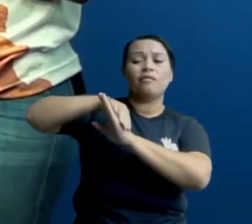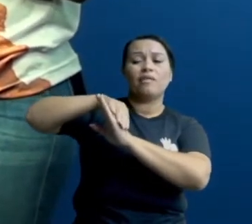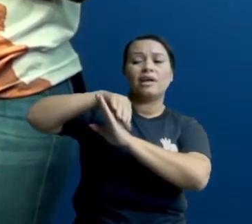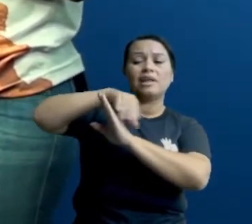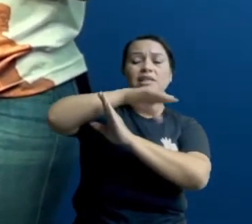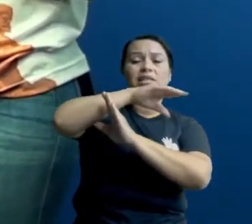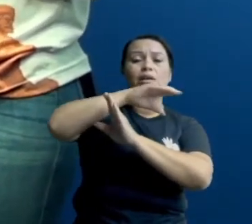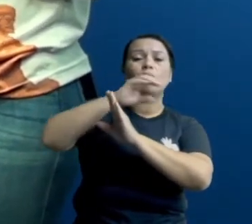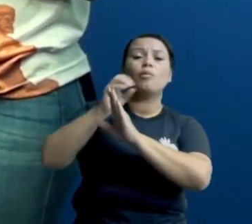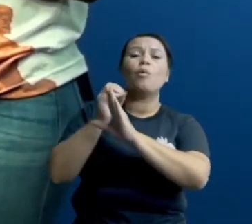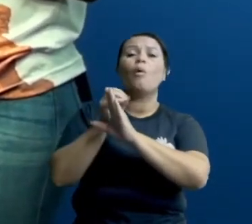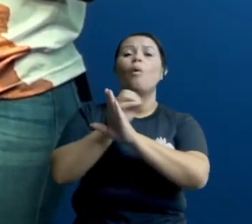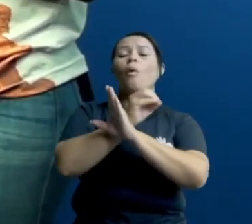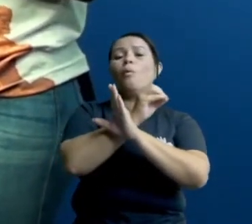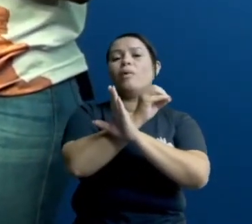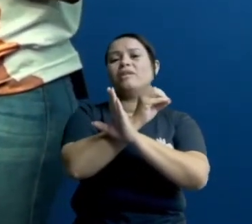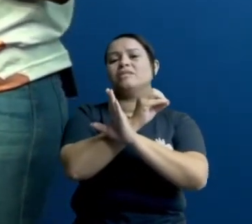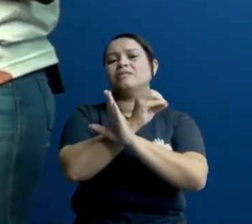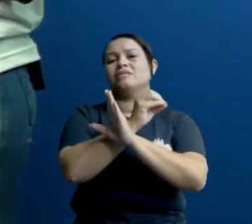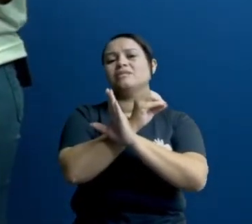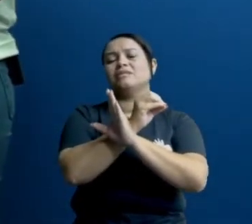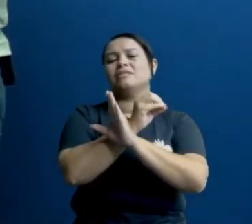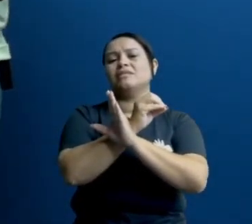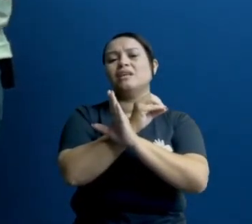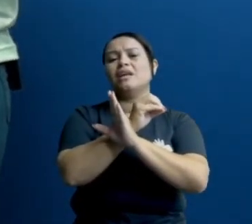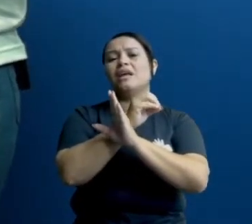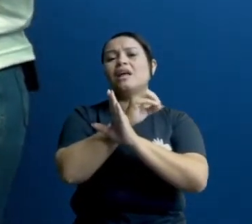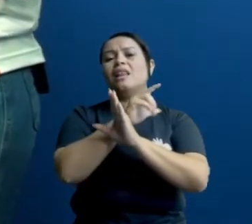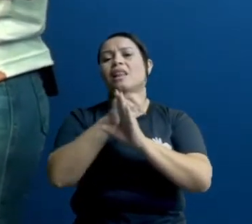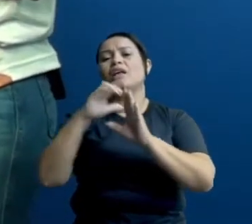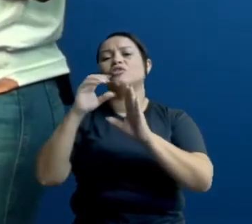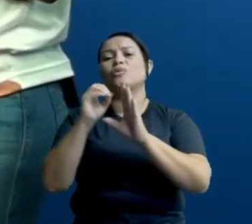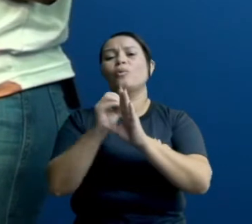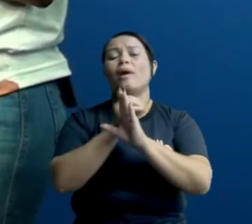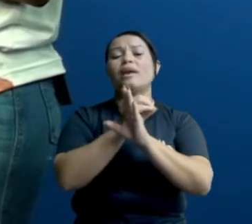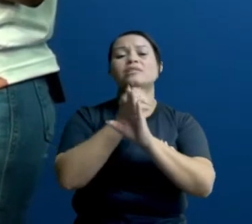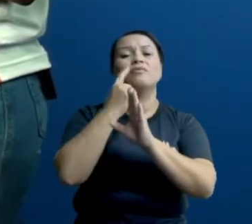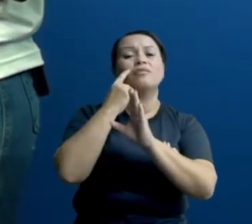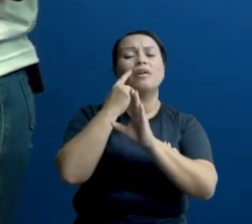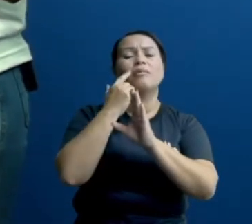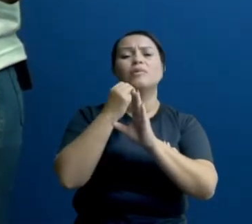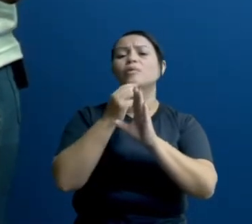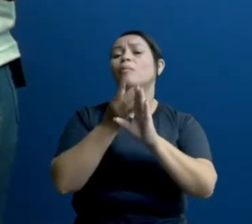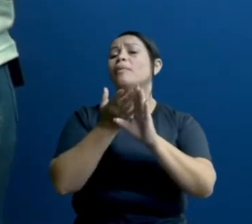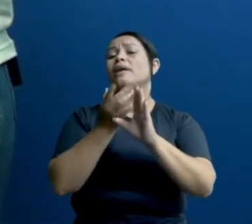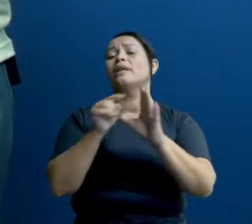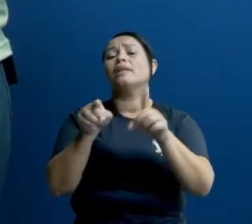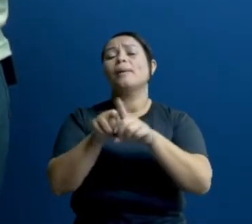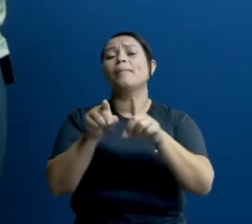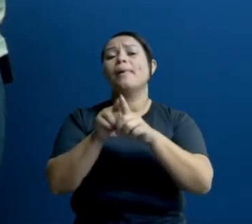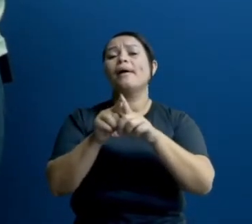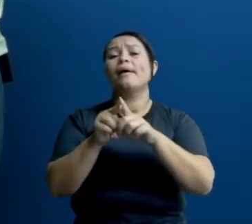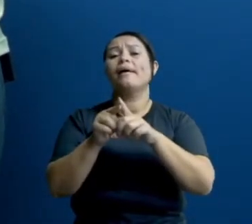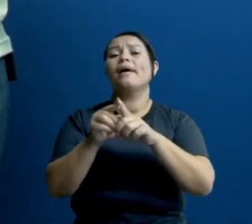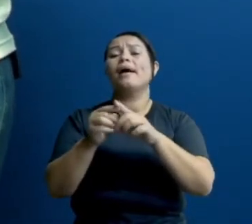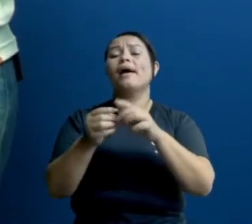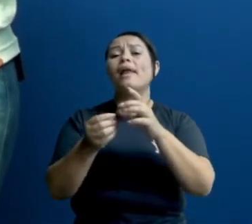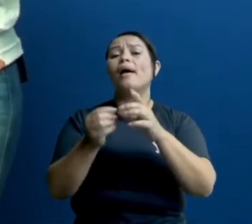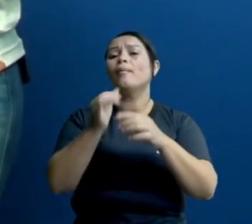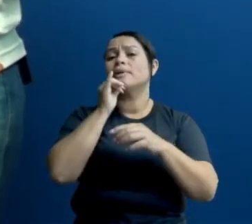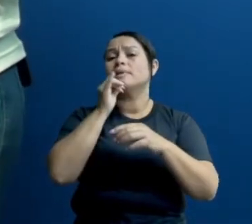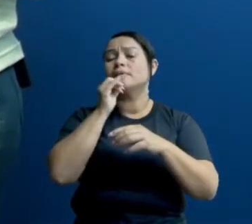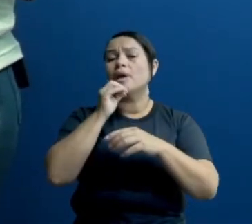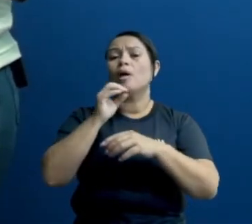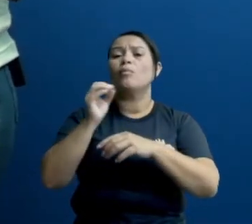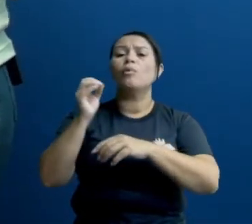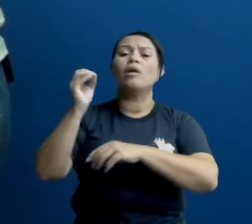oeste voltada para a Terra. E costuma nascer ao meio-dia e se pôr também ao meio-dia. Então, por